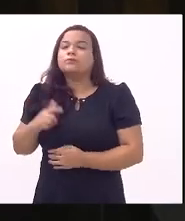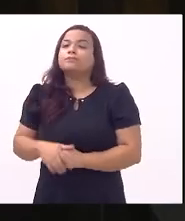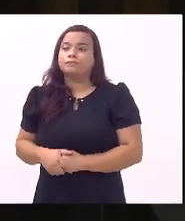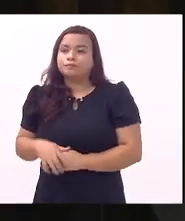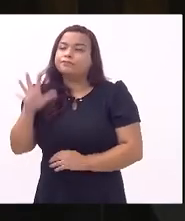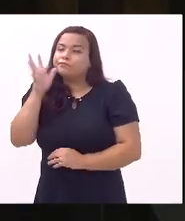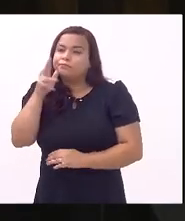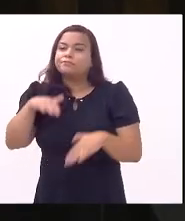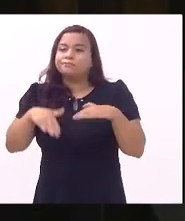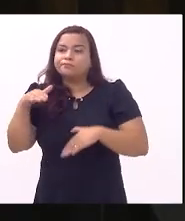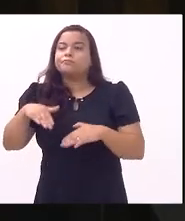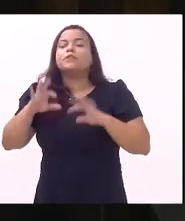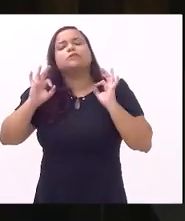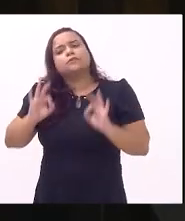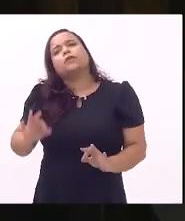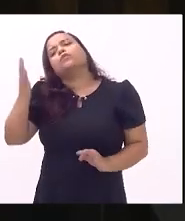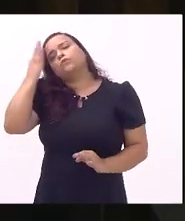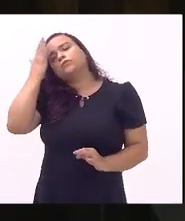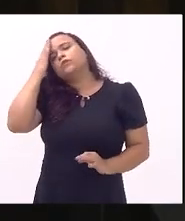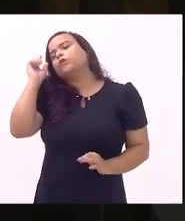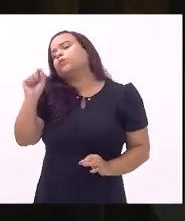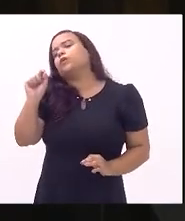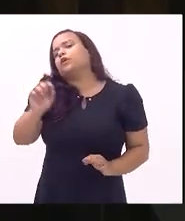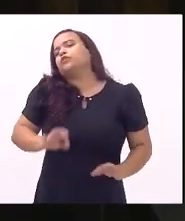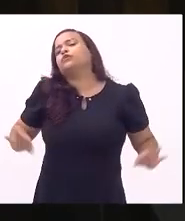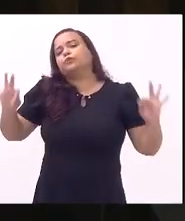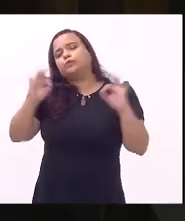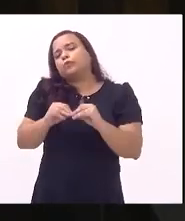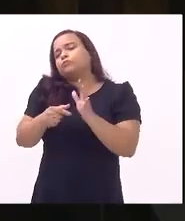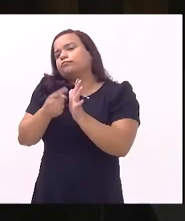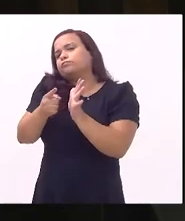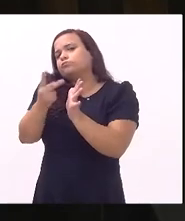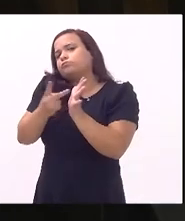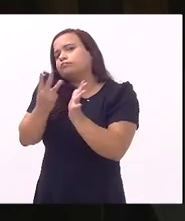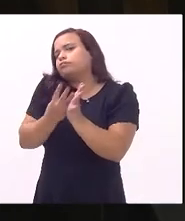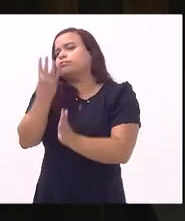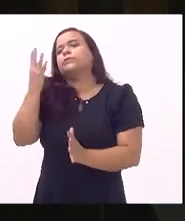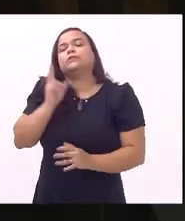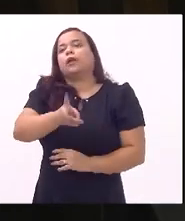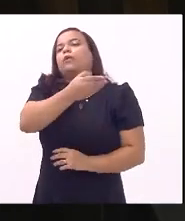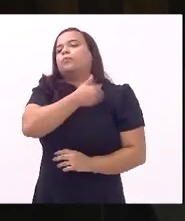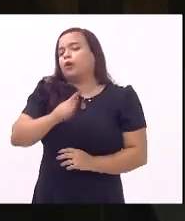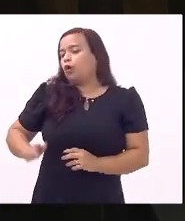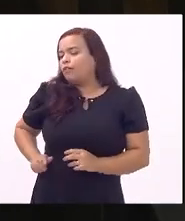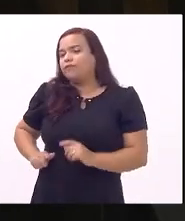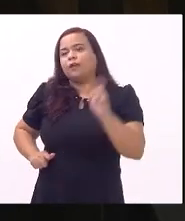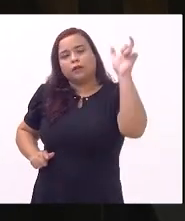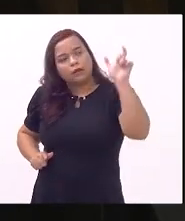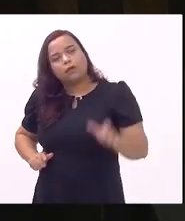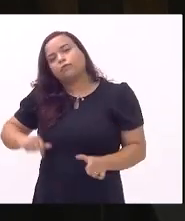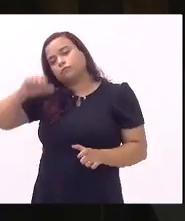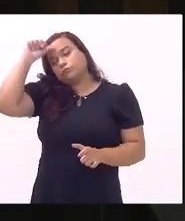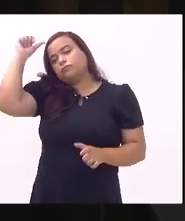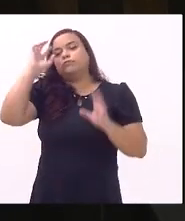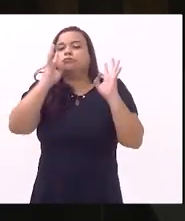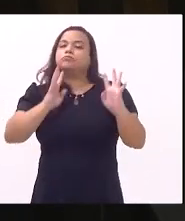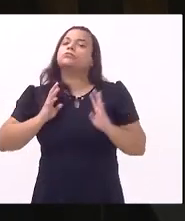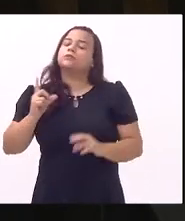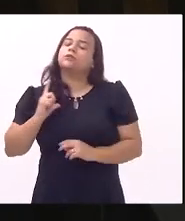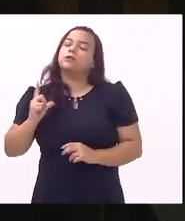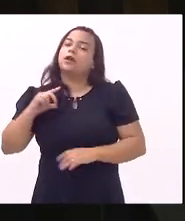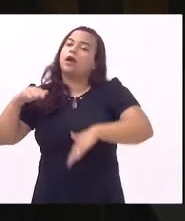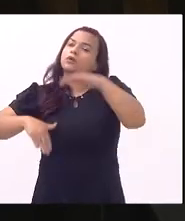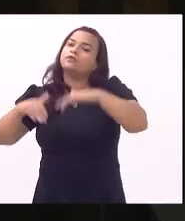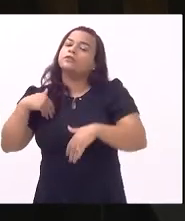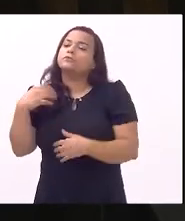mas tenho certeza absoluta que todas as vezes o governador tem nos ouvido nos escutado e as vezes eu fico